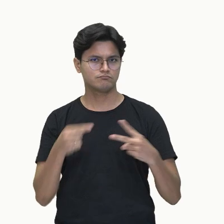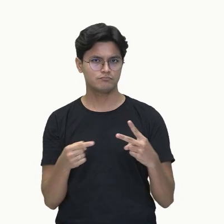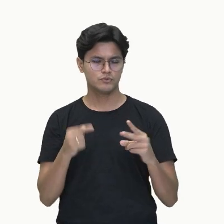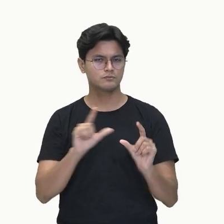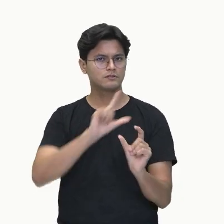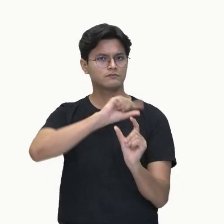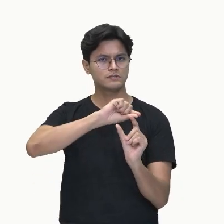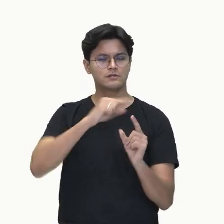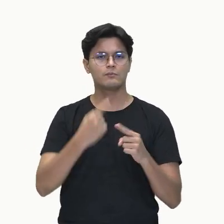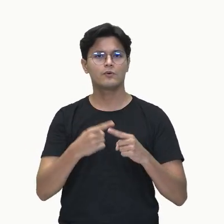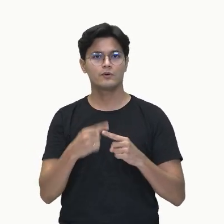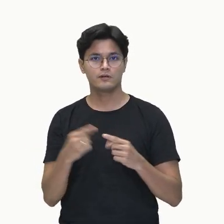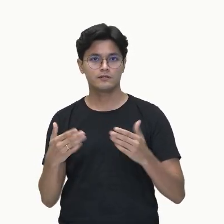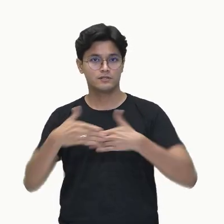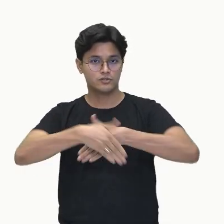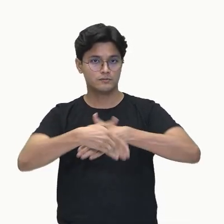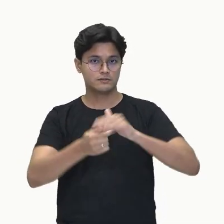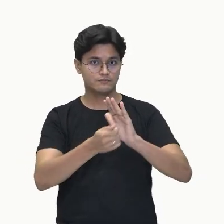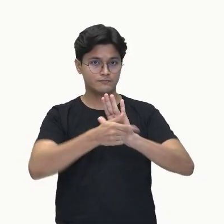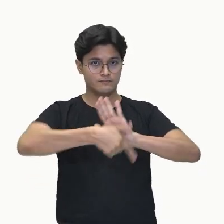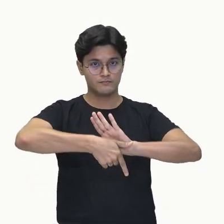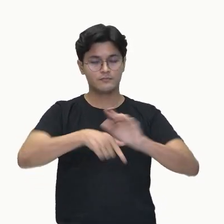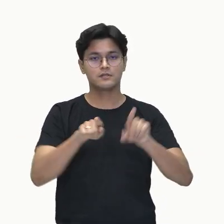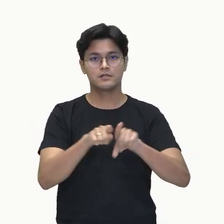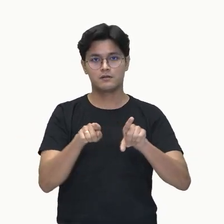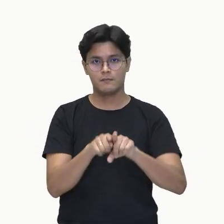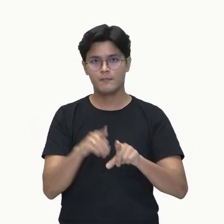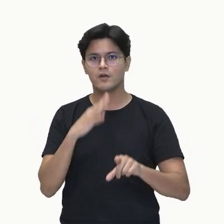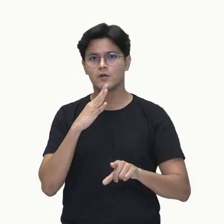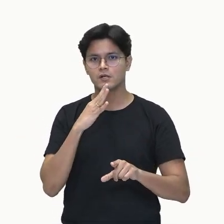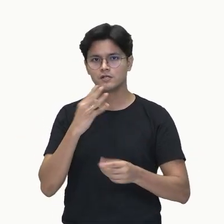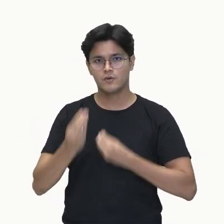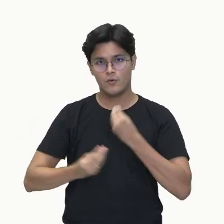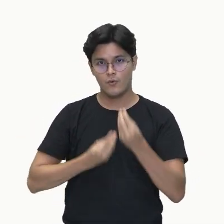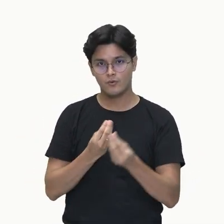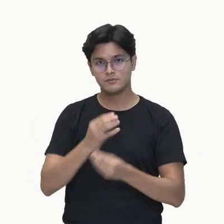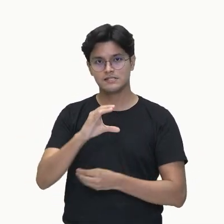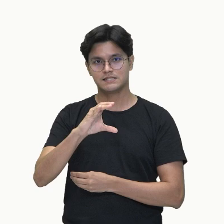geométrica, ela é também conhecida como cis-trans.